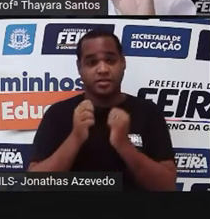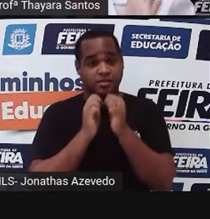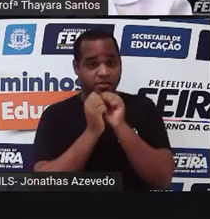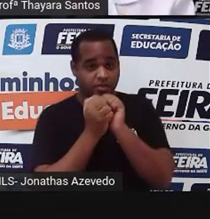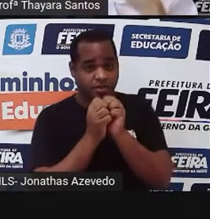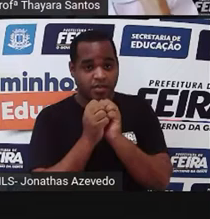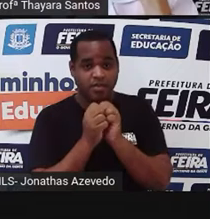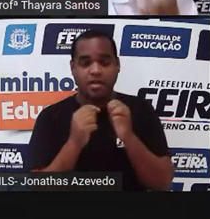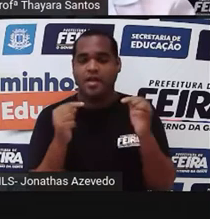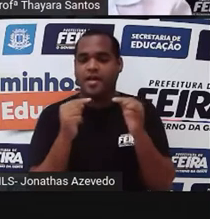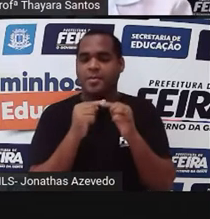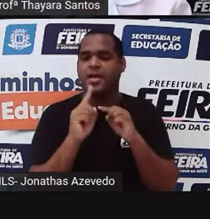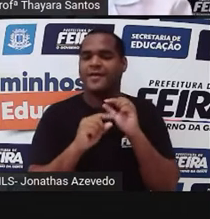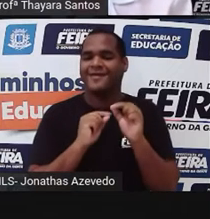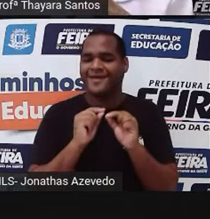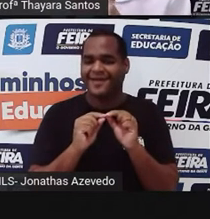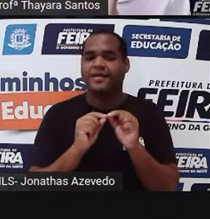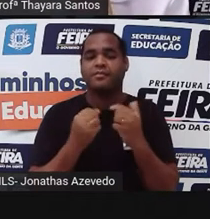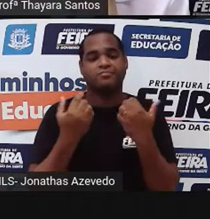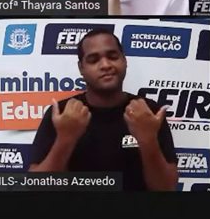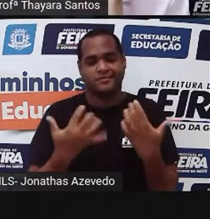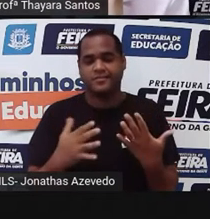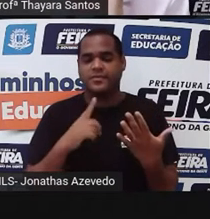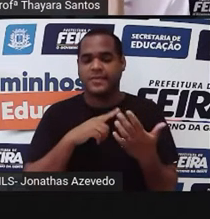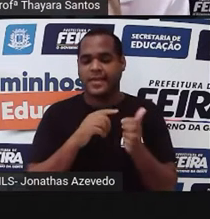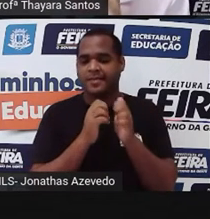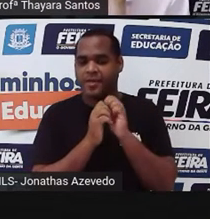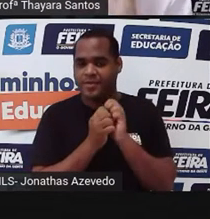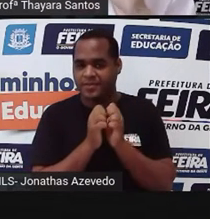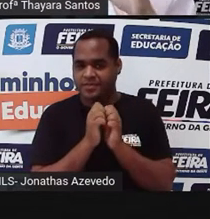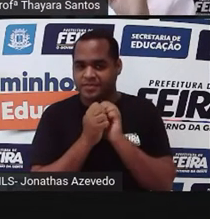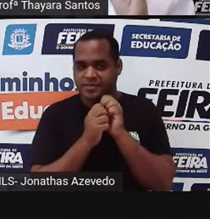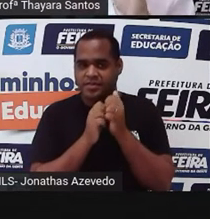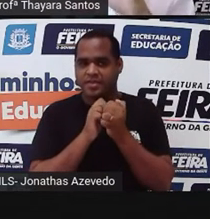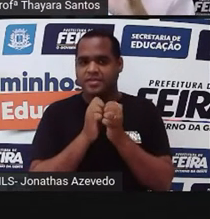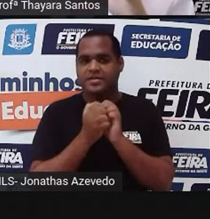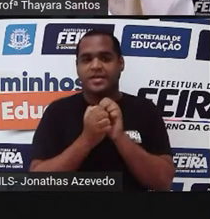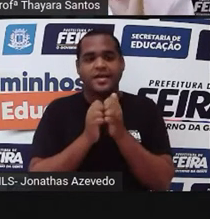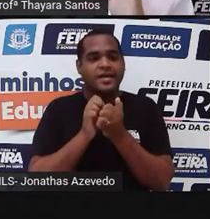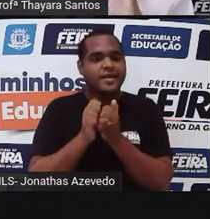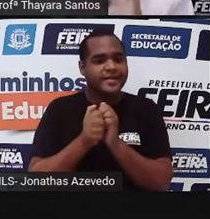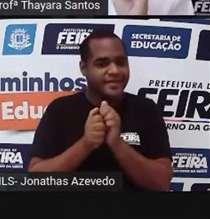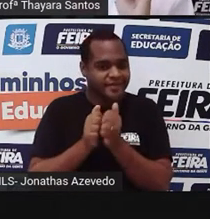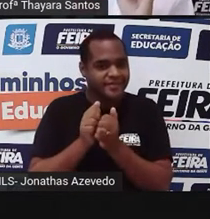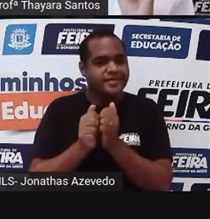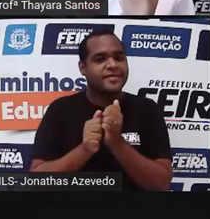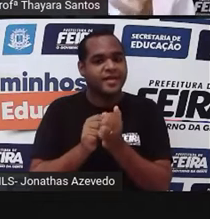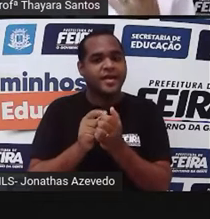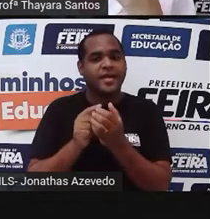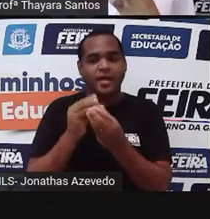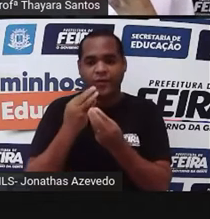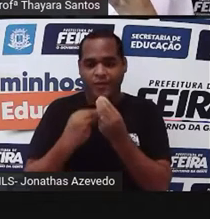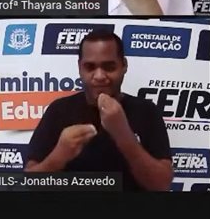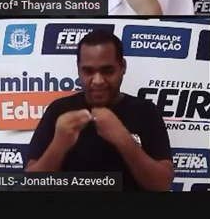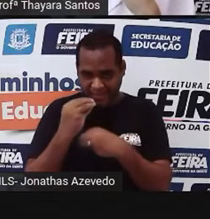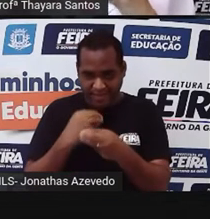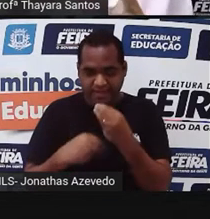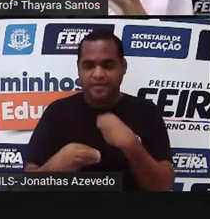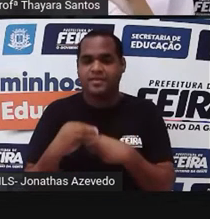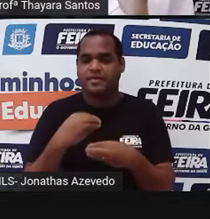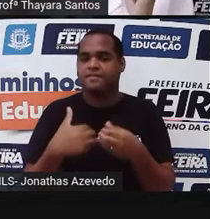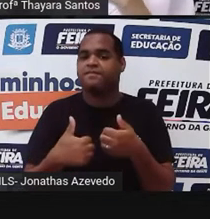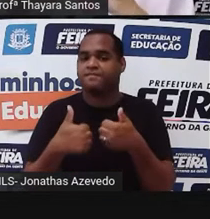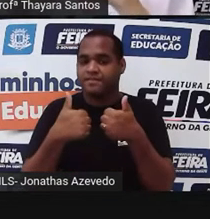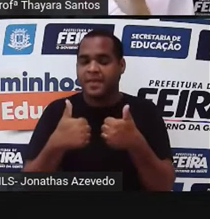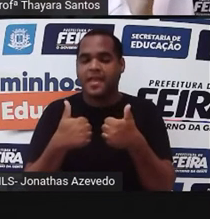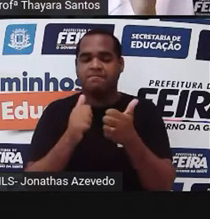mecânica tem a ver com o movimento. E os nossos dentes começam a triturar o alimento. Então, quando a gente come, os